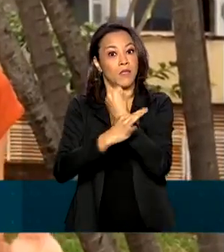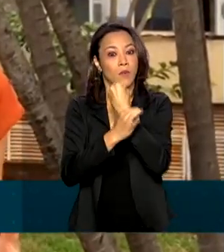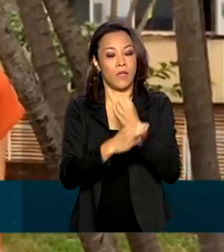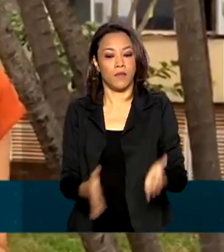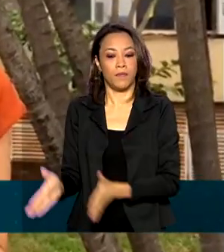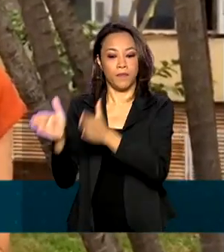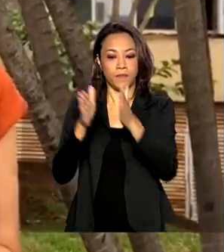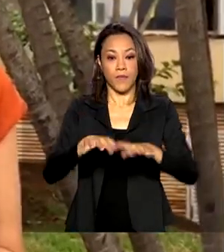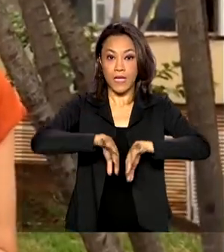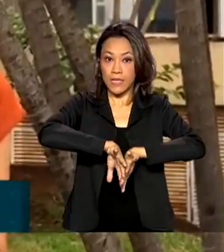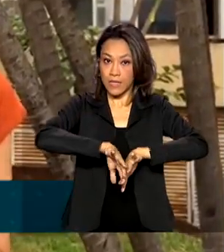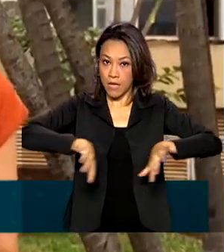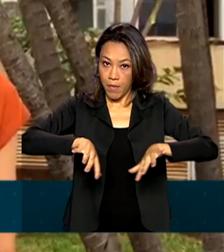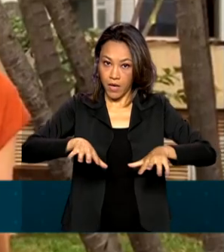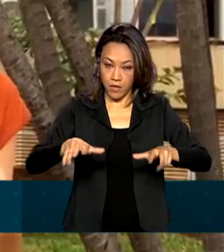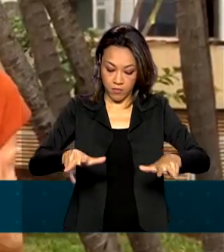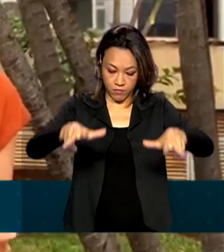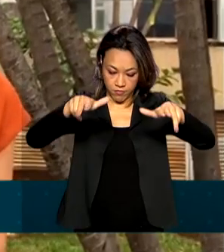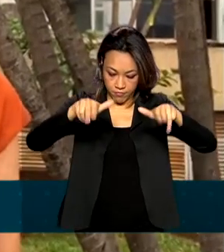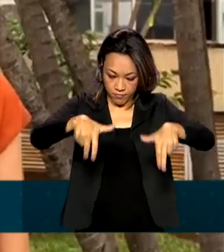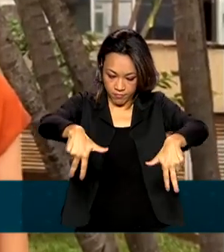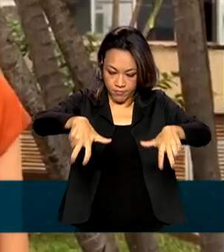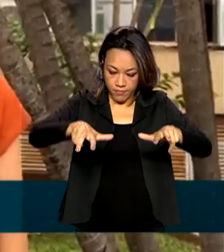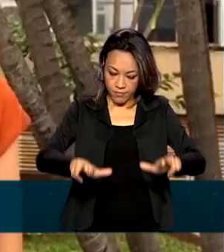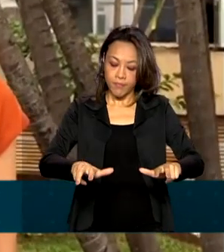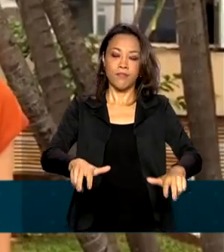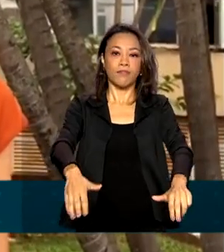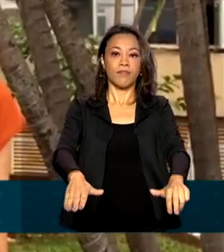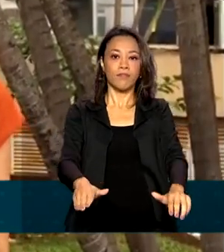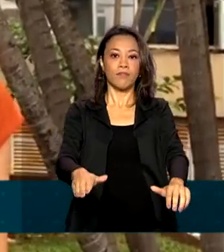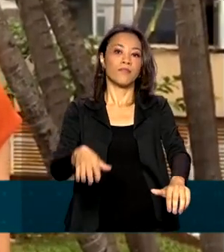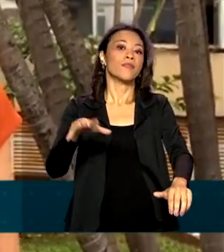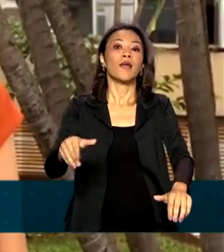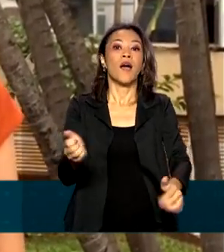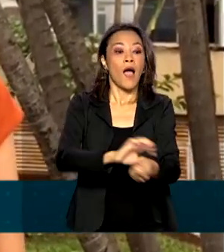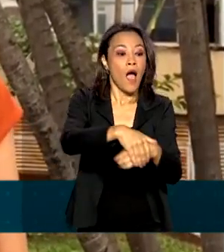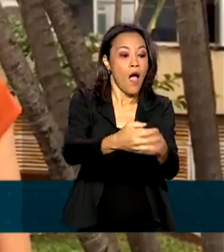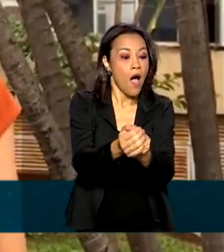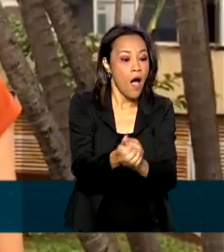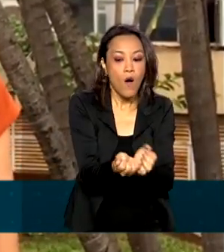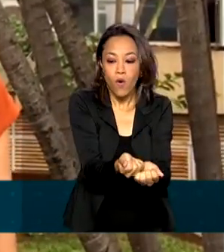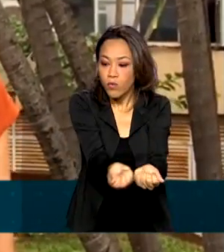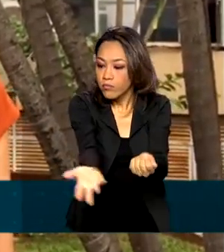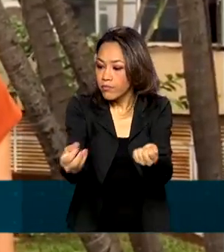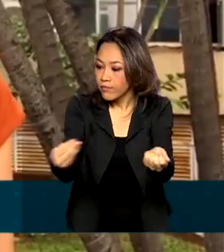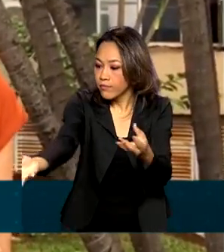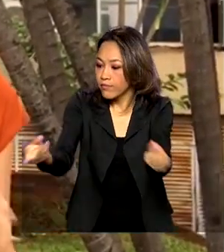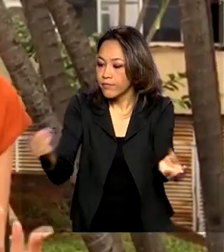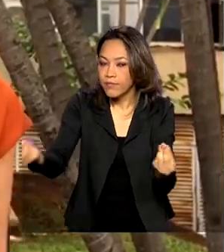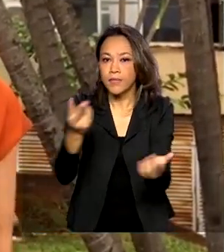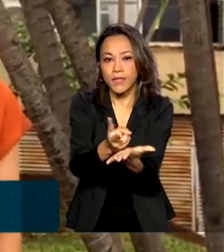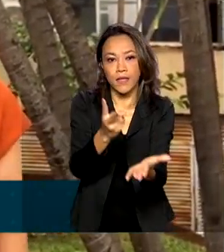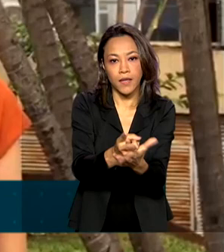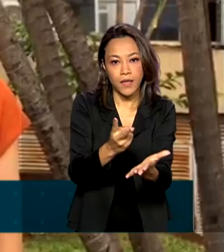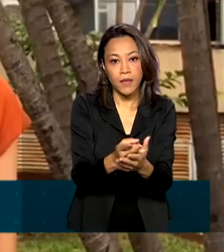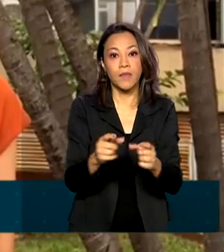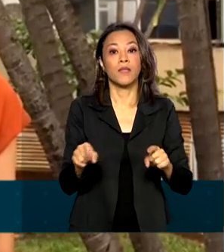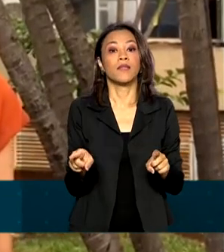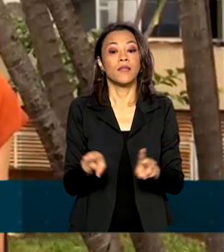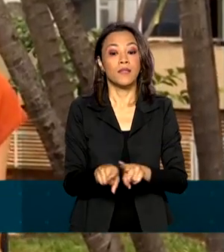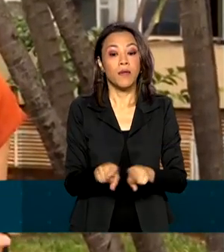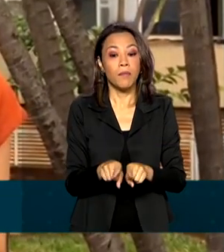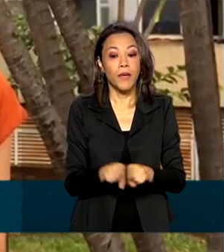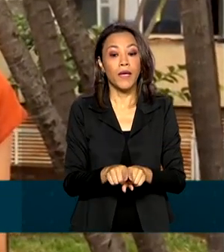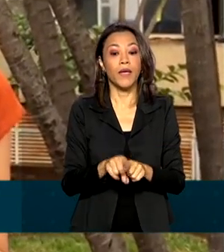assentos para manter o distanciamento, oferecemos álcool em gel para que os doadores possam higienizar com frequência as mãos e a frequência de